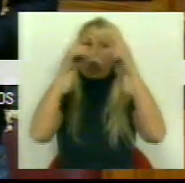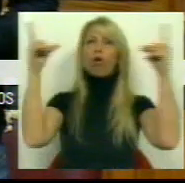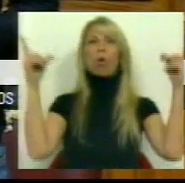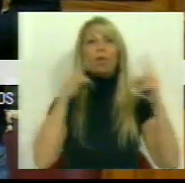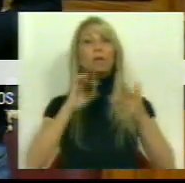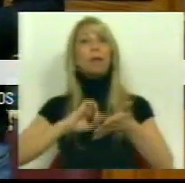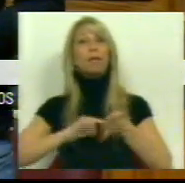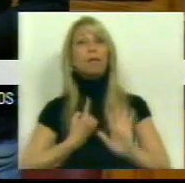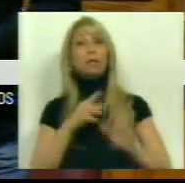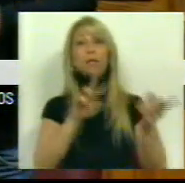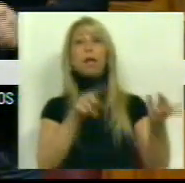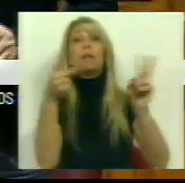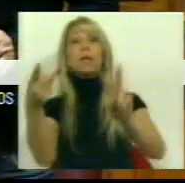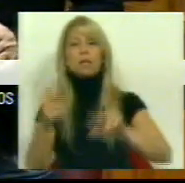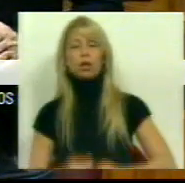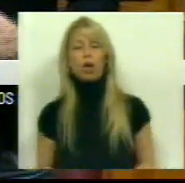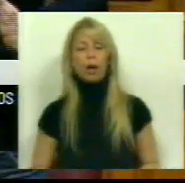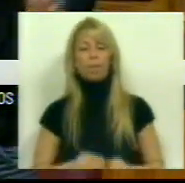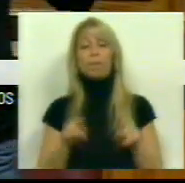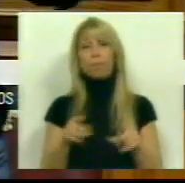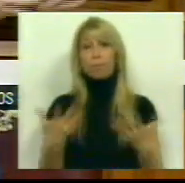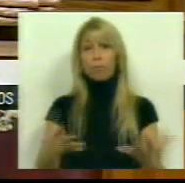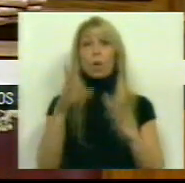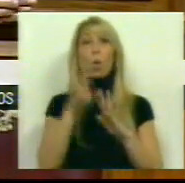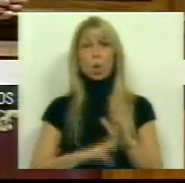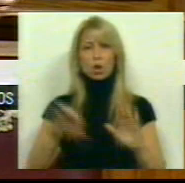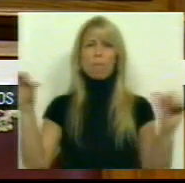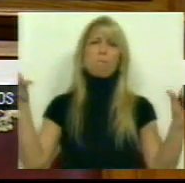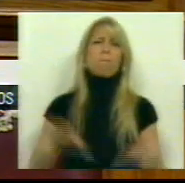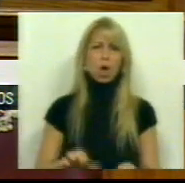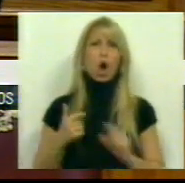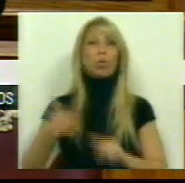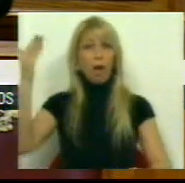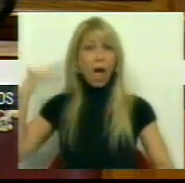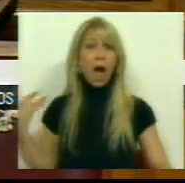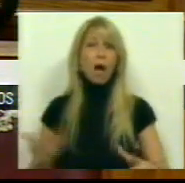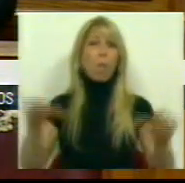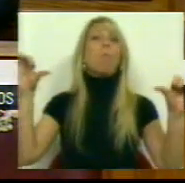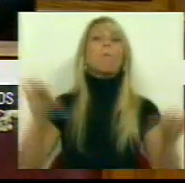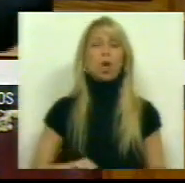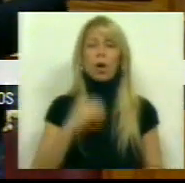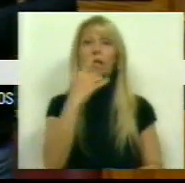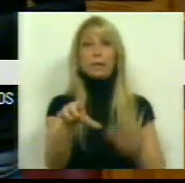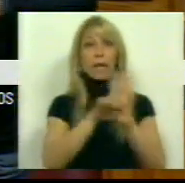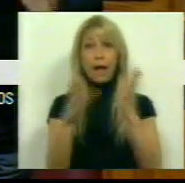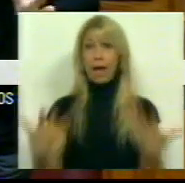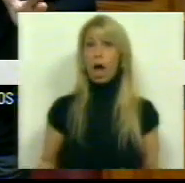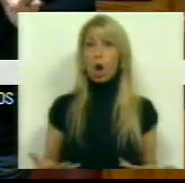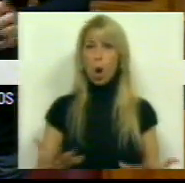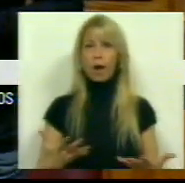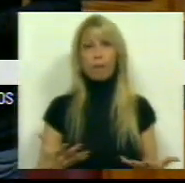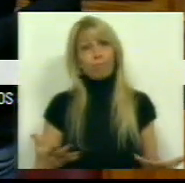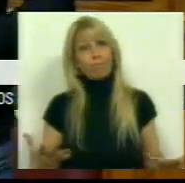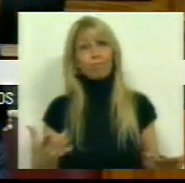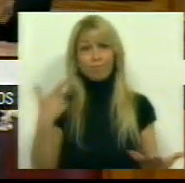transitória. Ou seja, o atual regime, que é ainda pior que o anterior, diz-nos e diz a lei atual, por incrível que